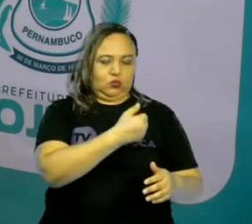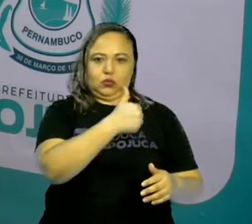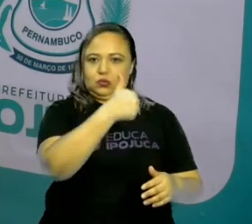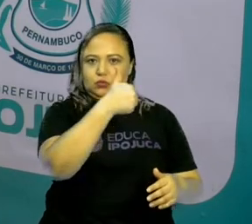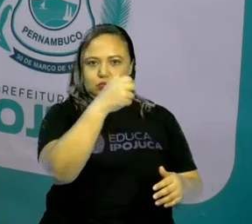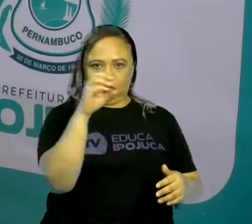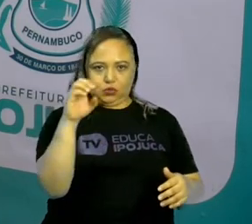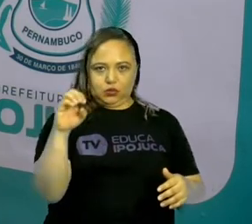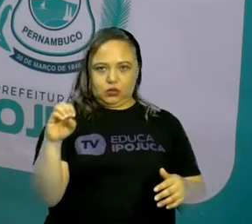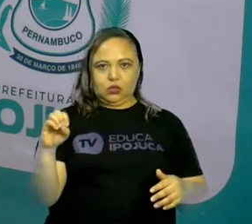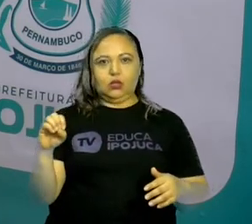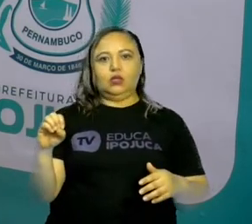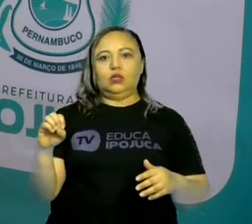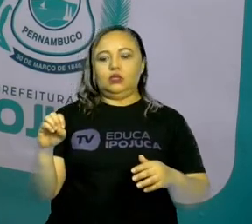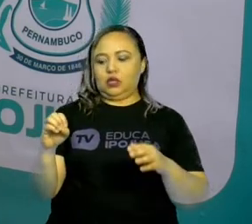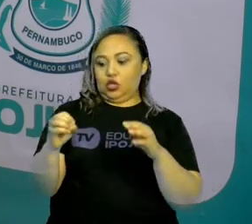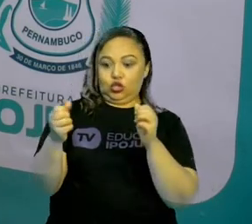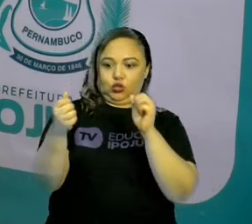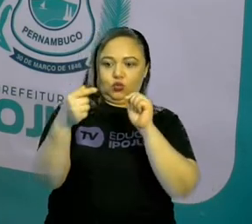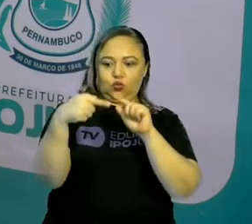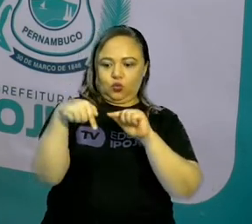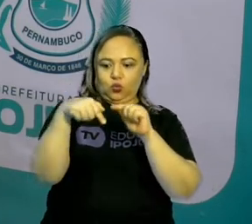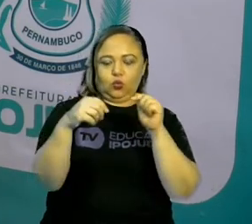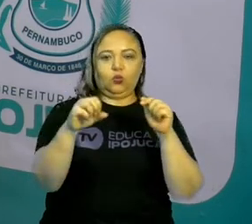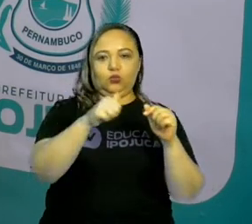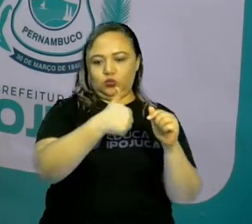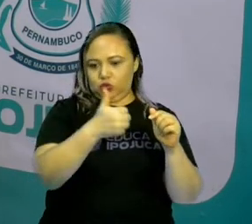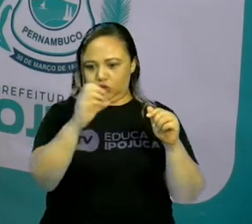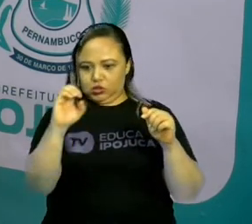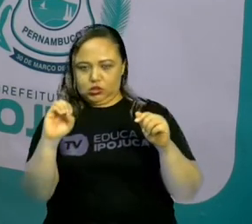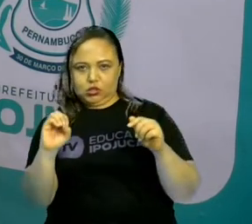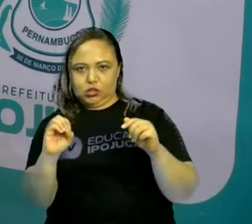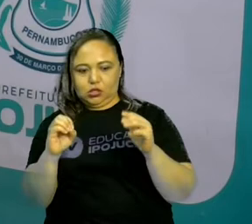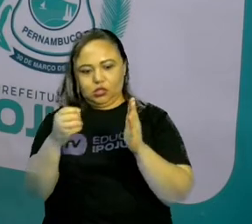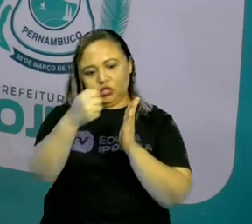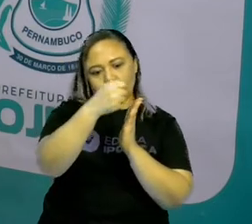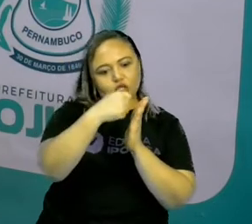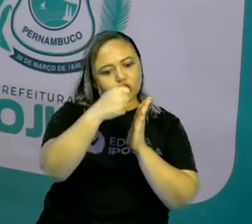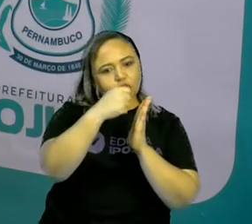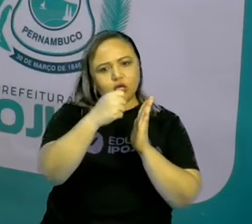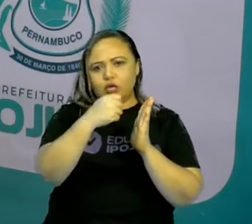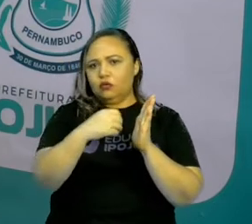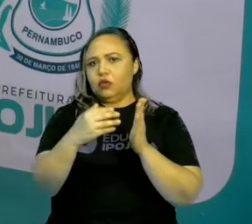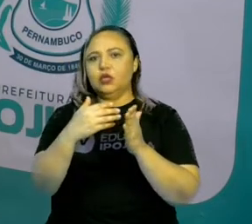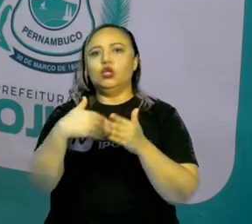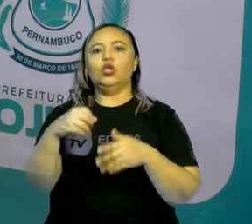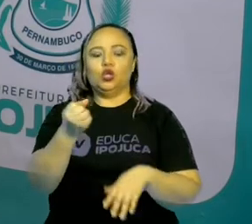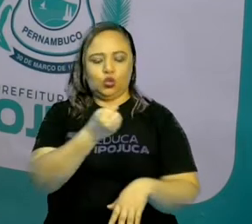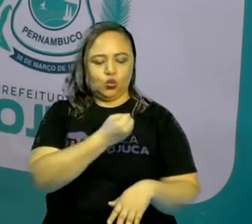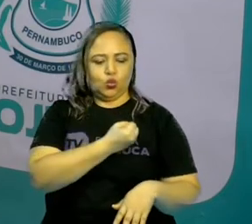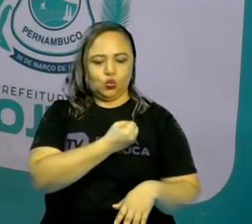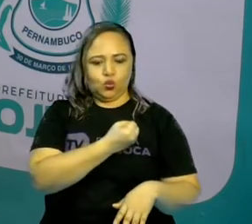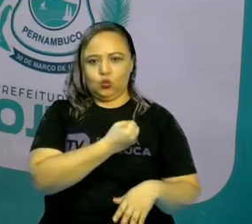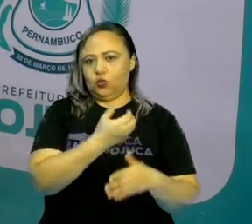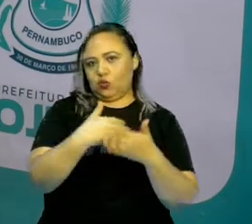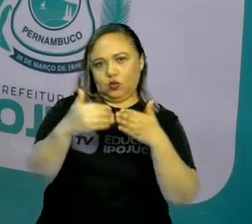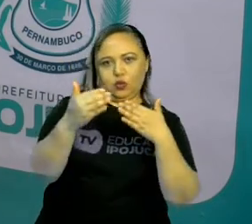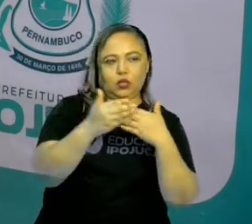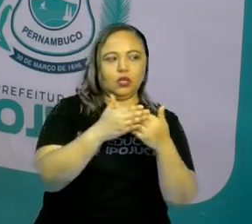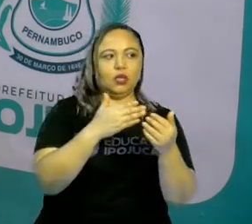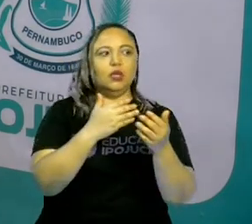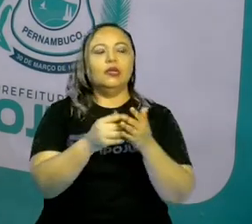pensar, nós podemos escrever, porque ele se torna infinito. Com esses